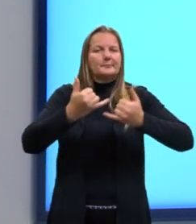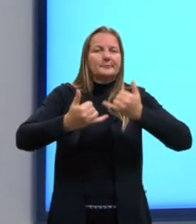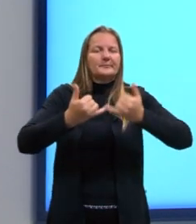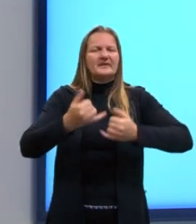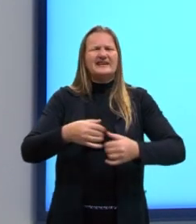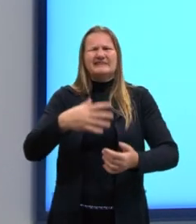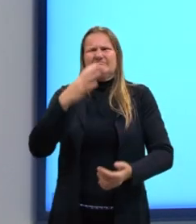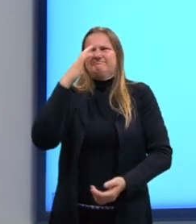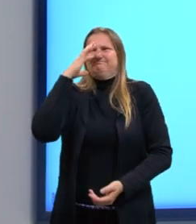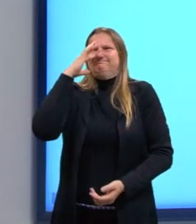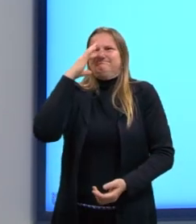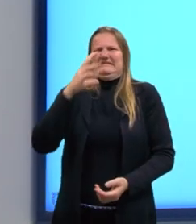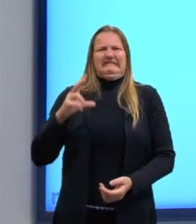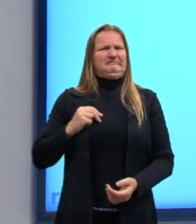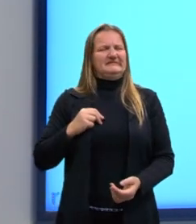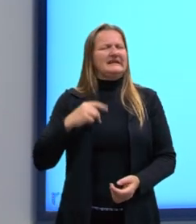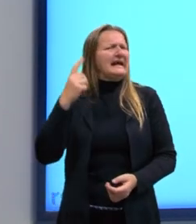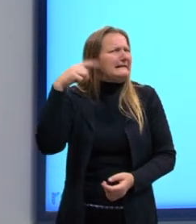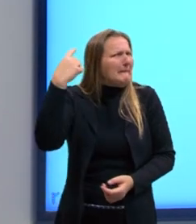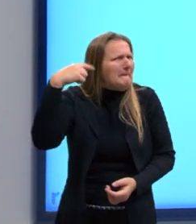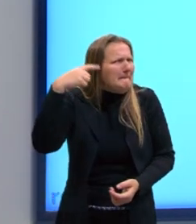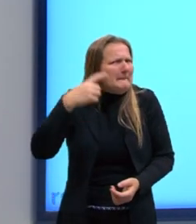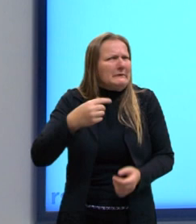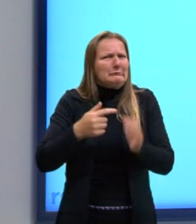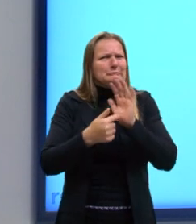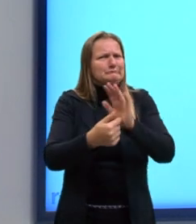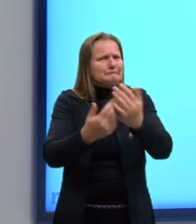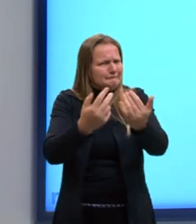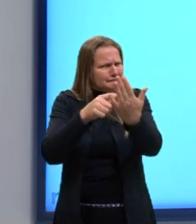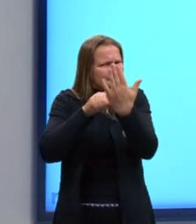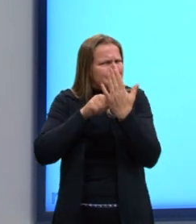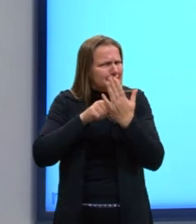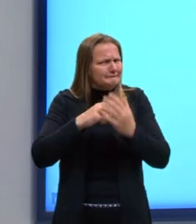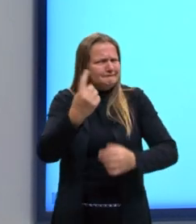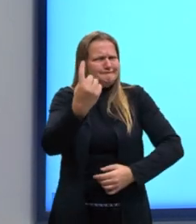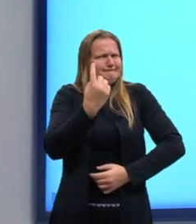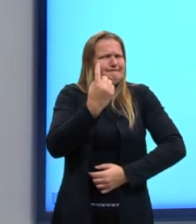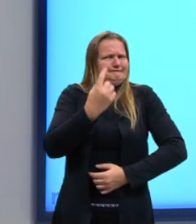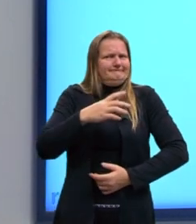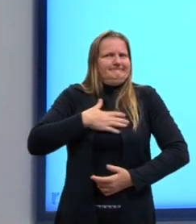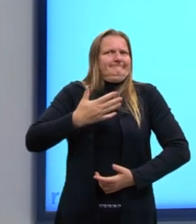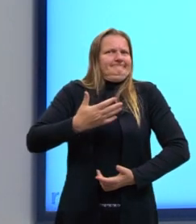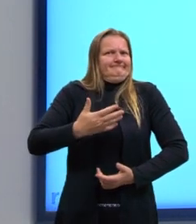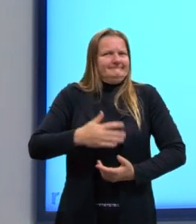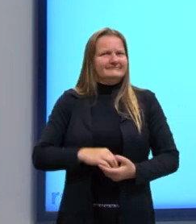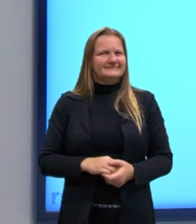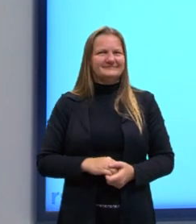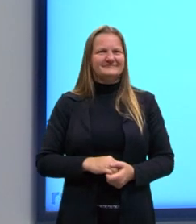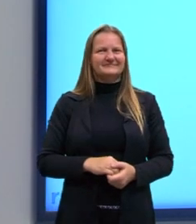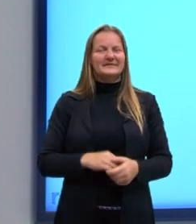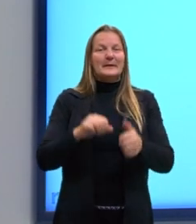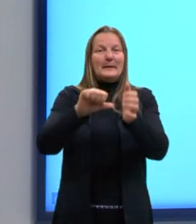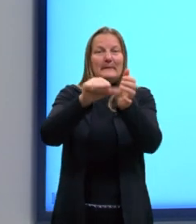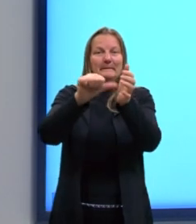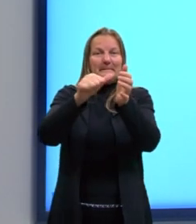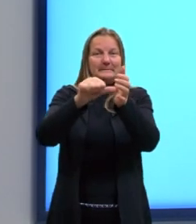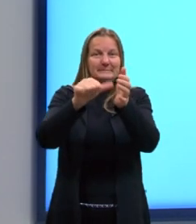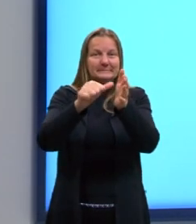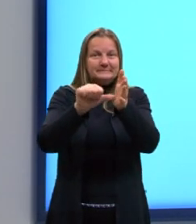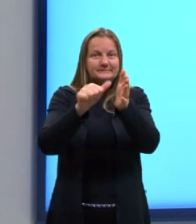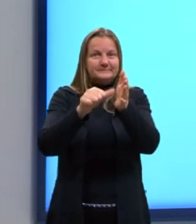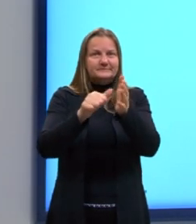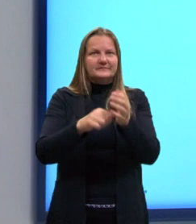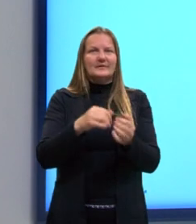Putz, cada maluco que aparece. Então, aqui, a gente vai ter, nesse primeiro quadrinho,